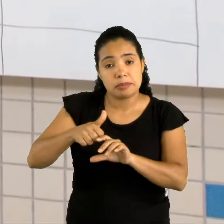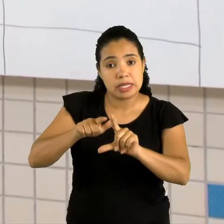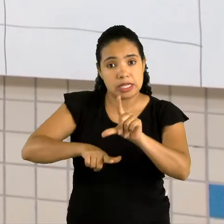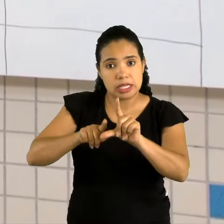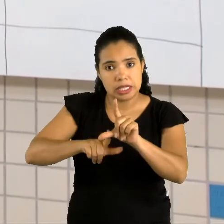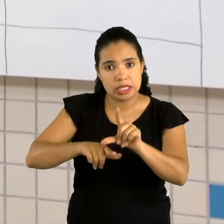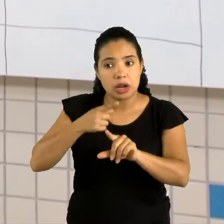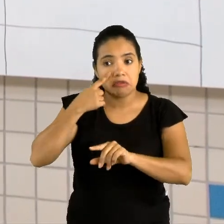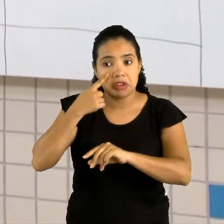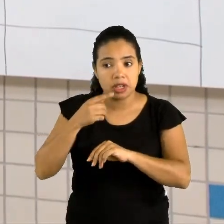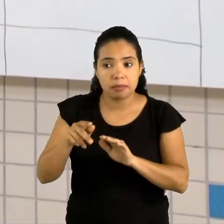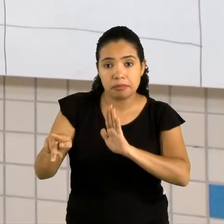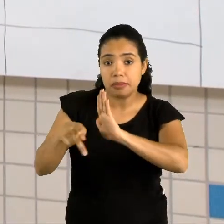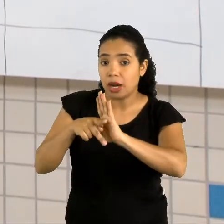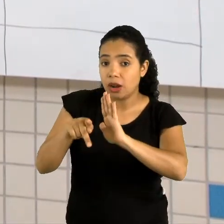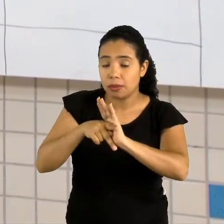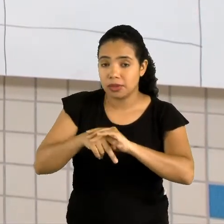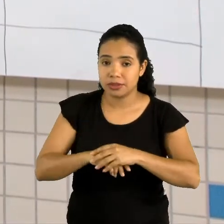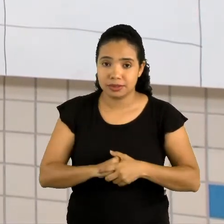Próprio.